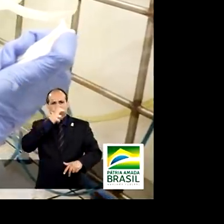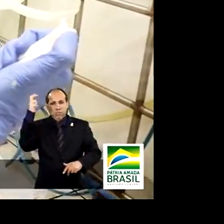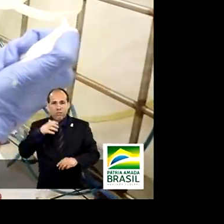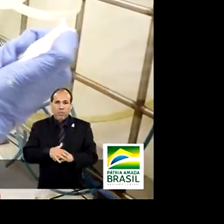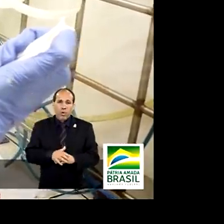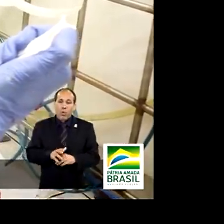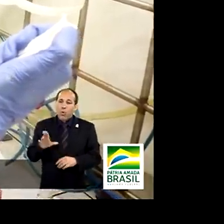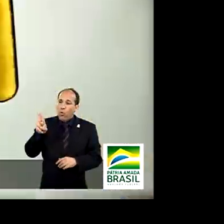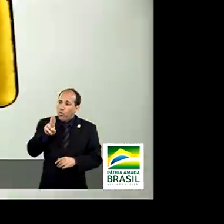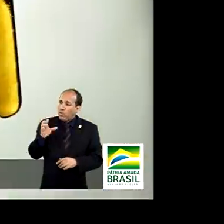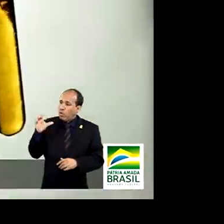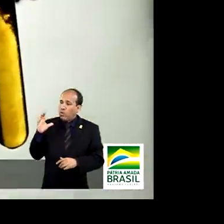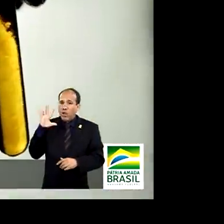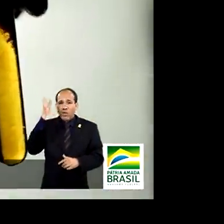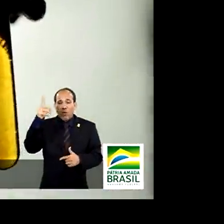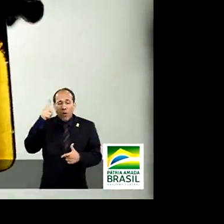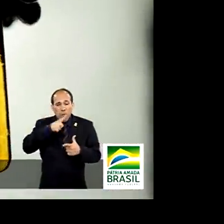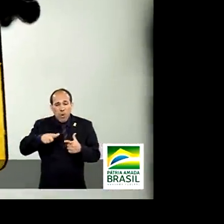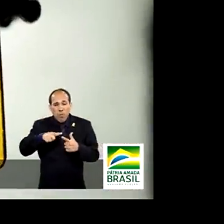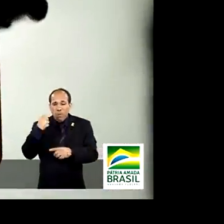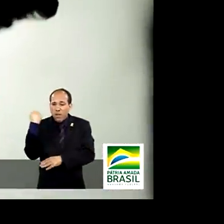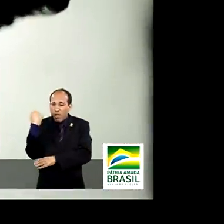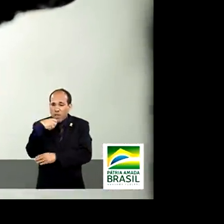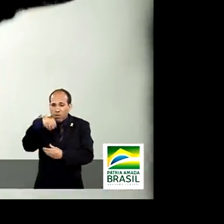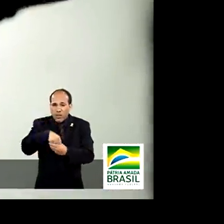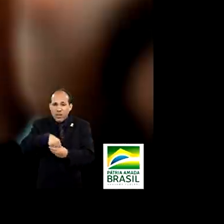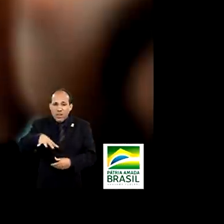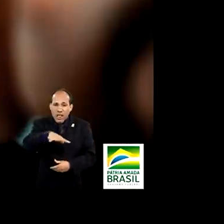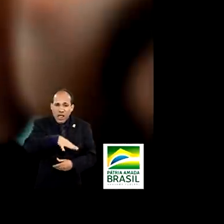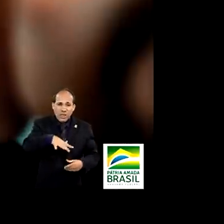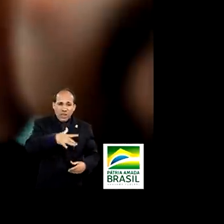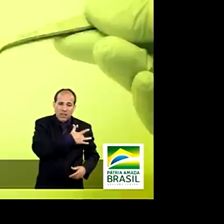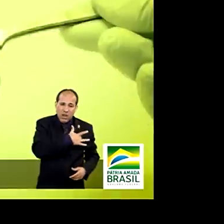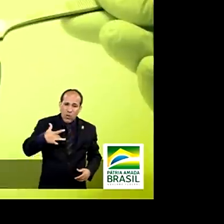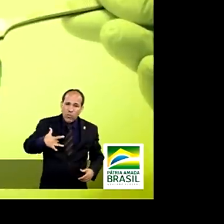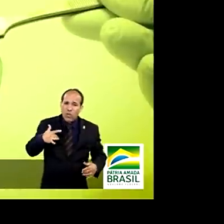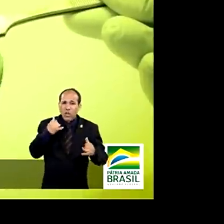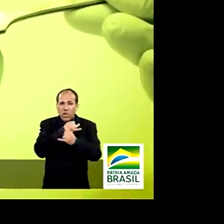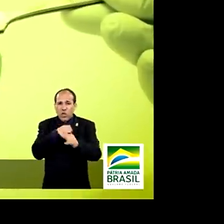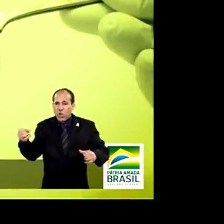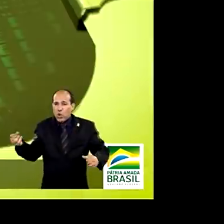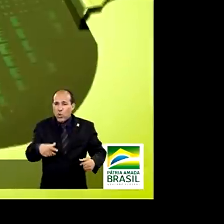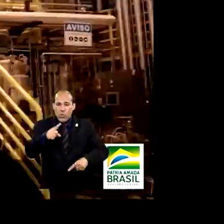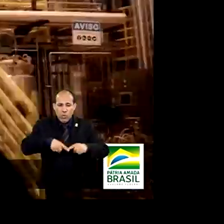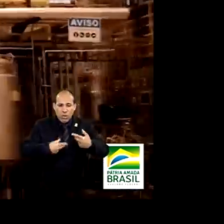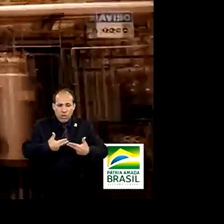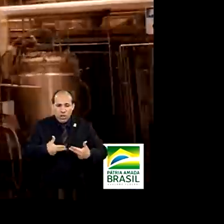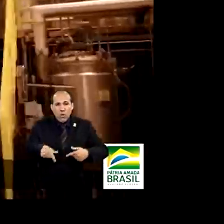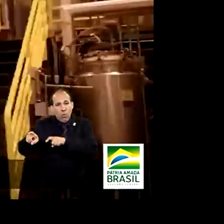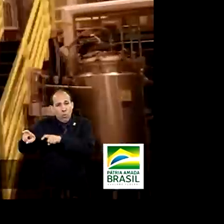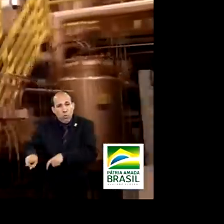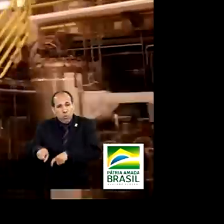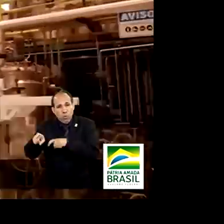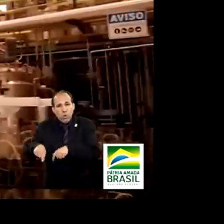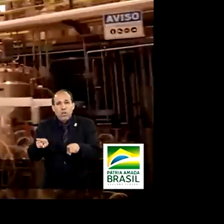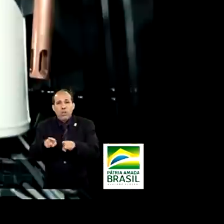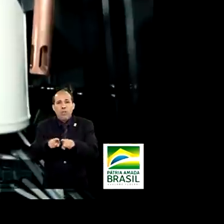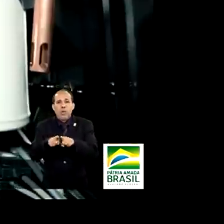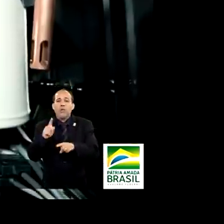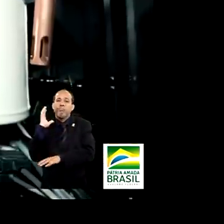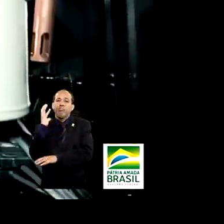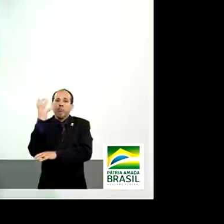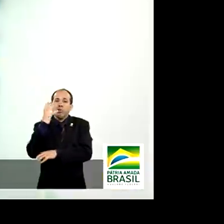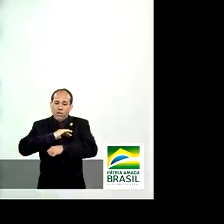ciência para resolver grandes desafios em áreas como saúde, energia, novos materiais, agricultura, meio